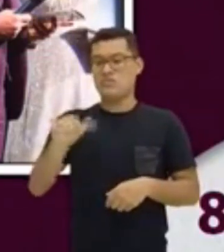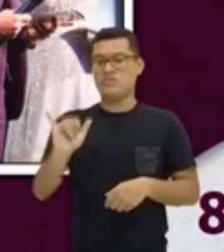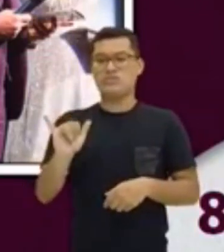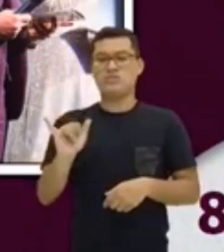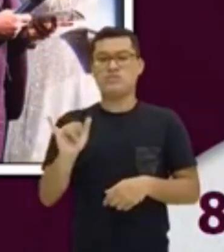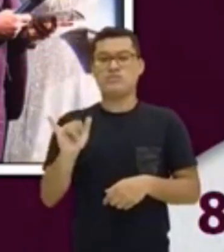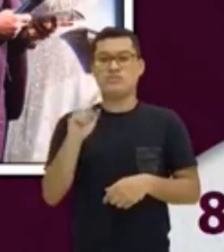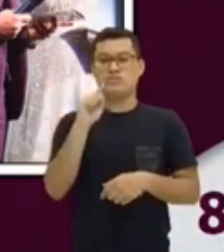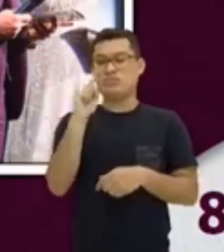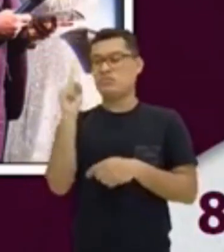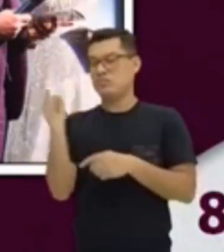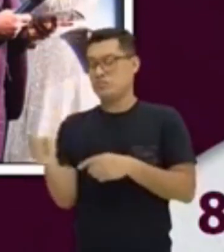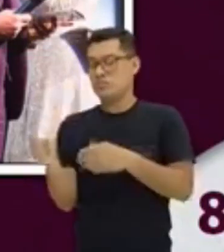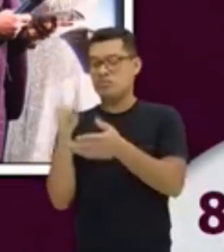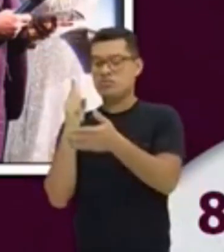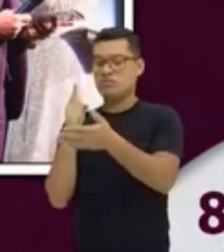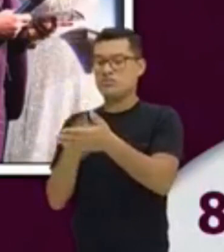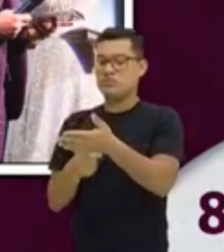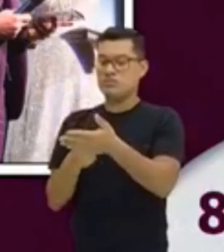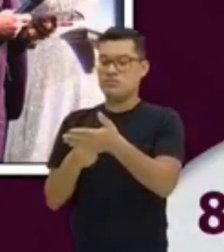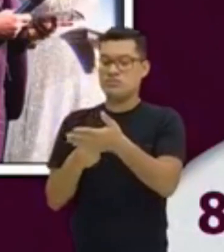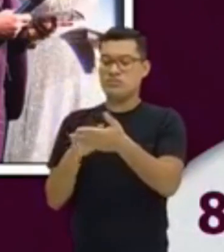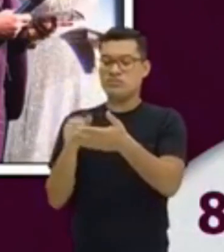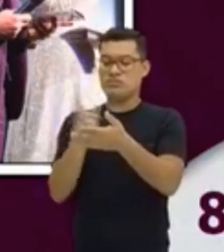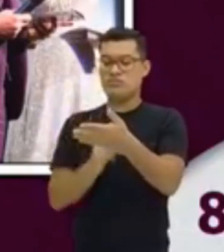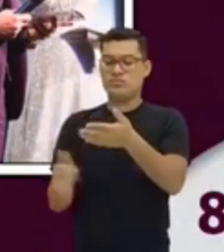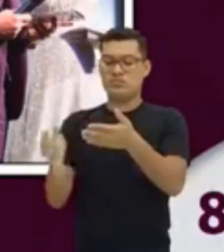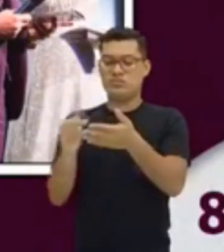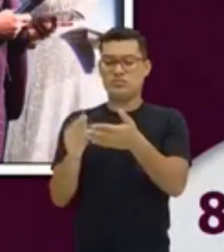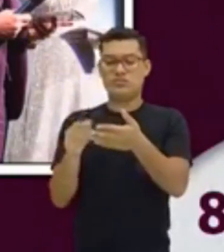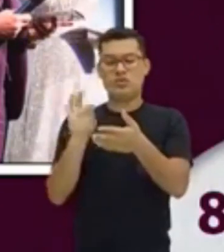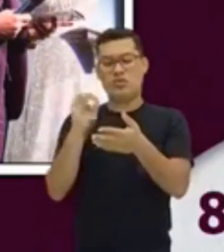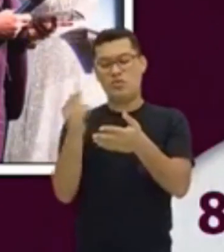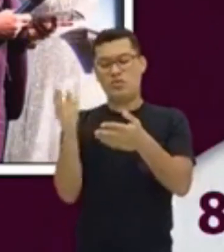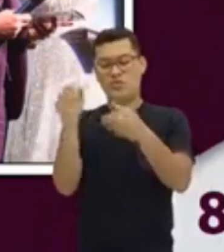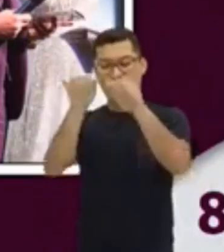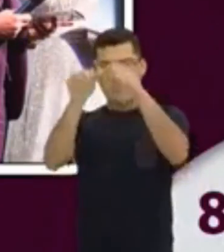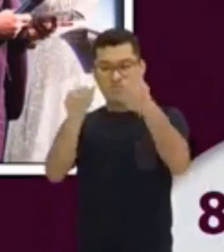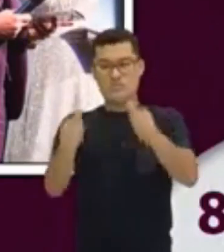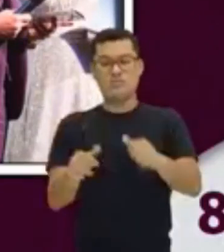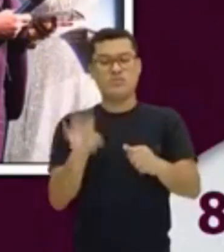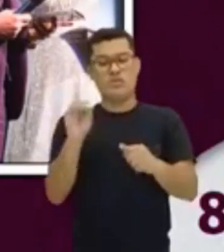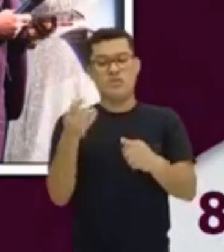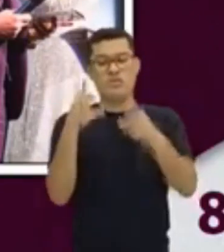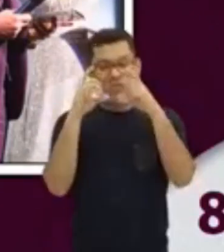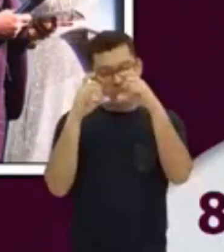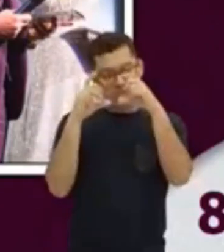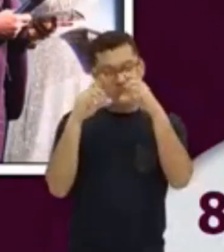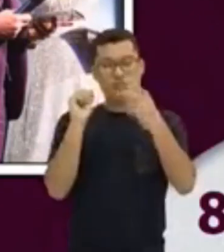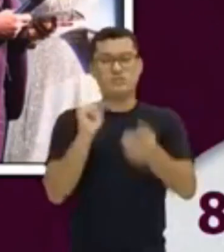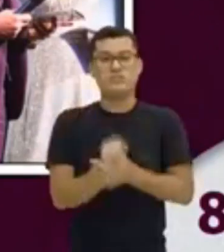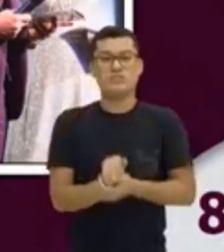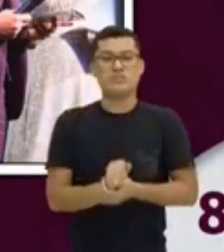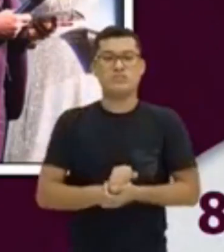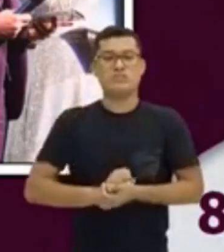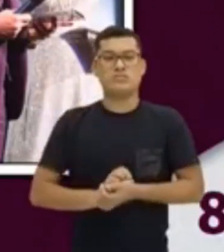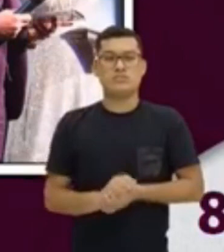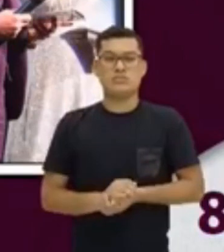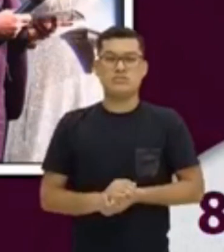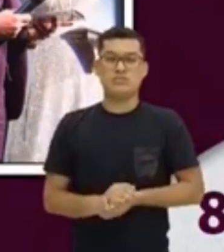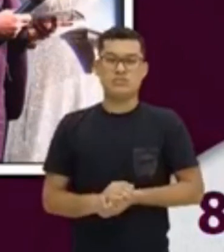perceberem, ele está apontando para uma imagem, para um desenho, para uma foto. Então, ele diz. These,